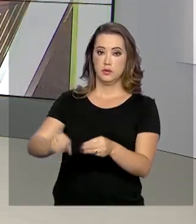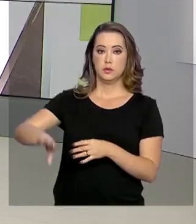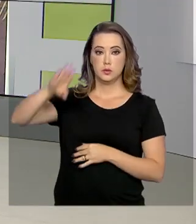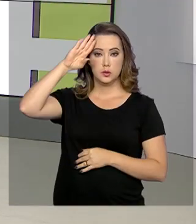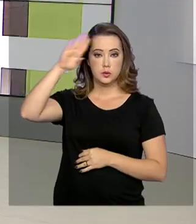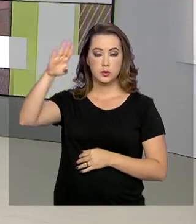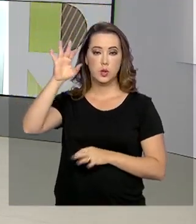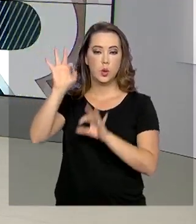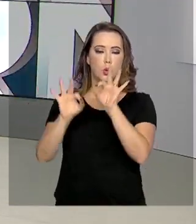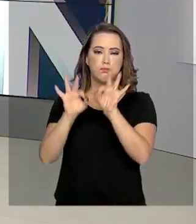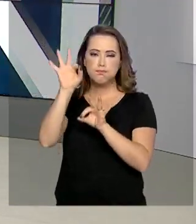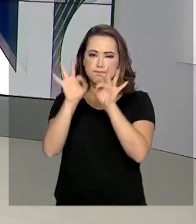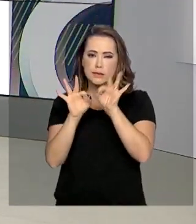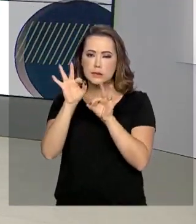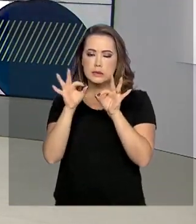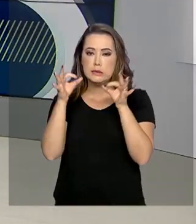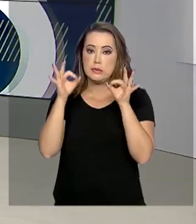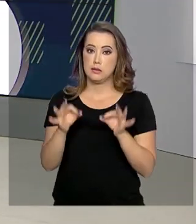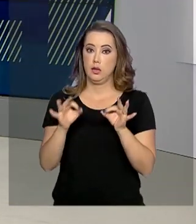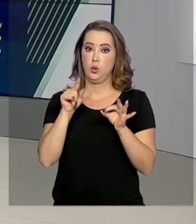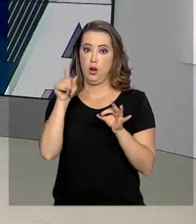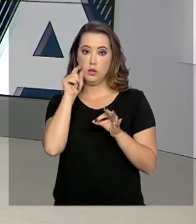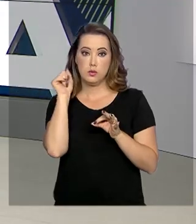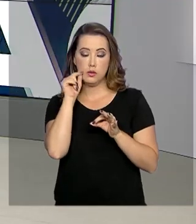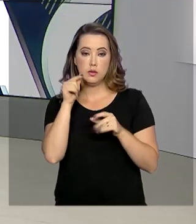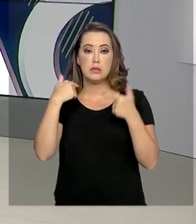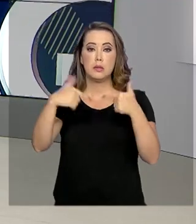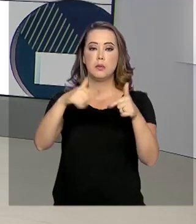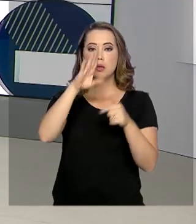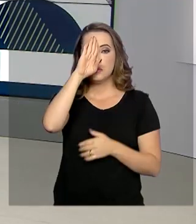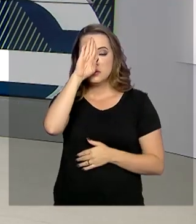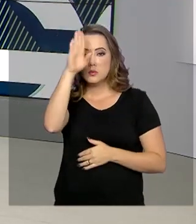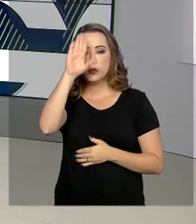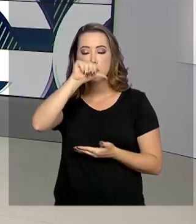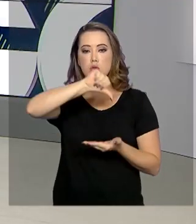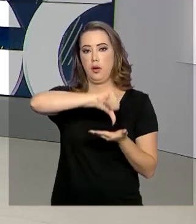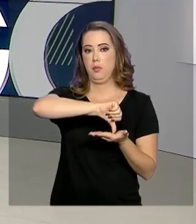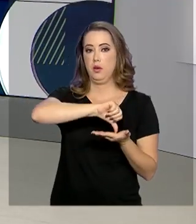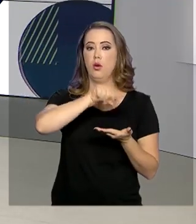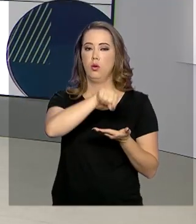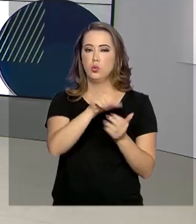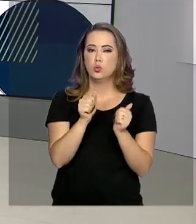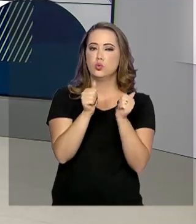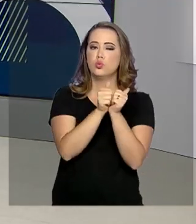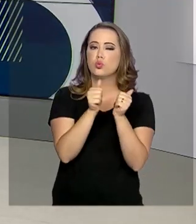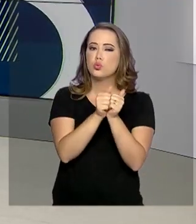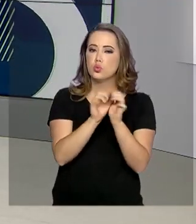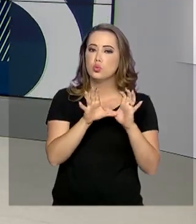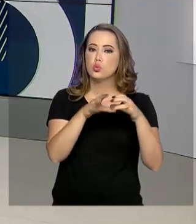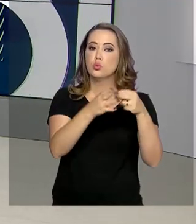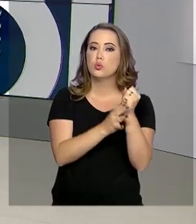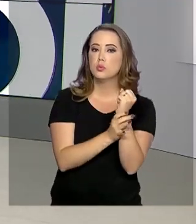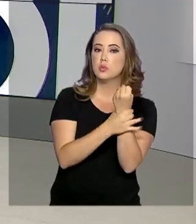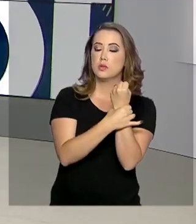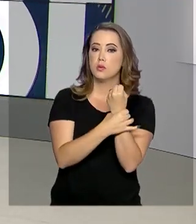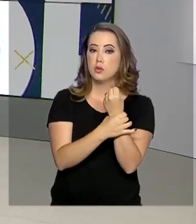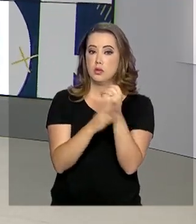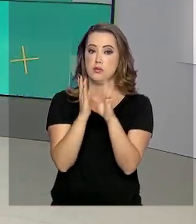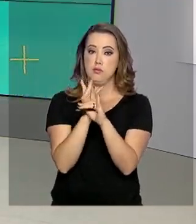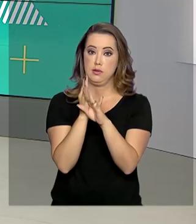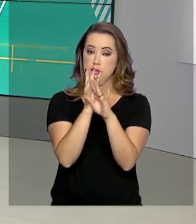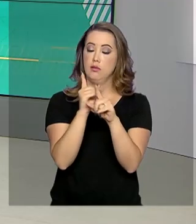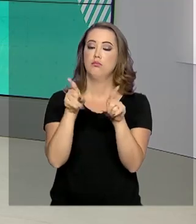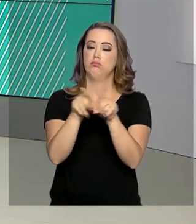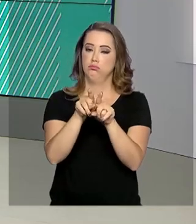Ordem no Ceará vai atuar principalmente na capital, Fortaleza, em conjunto com os órgãos de segurança municipais, estaduais e